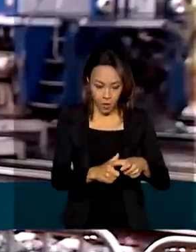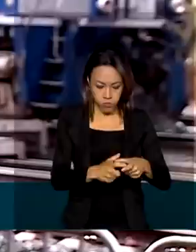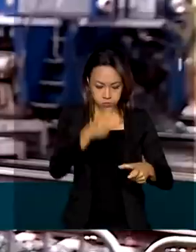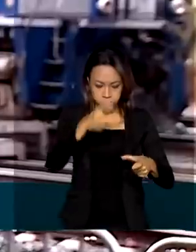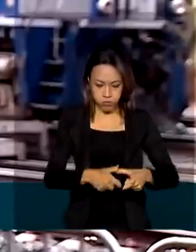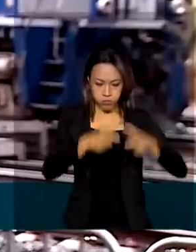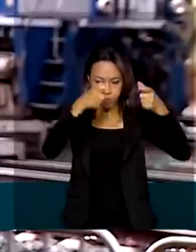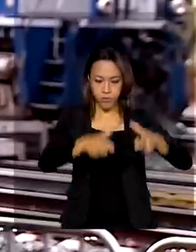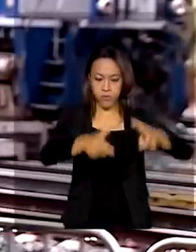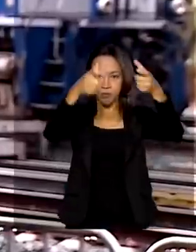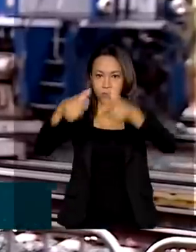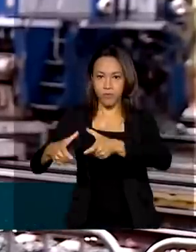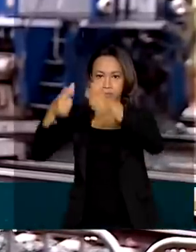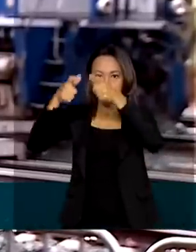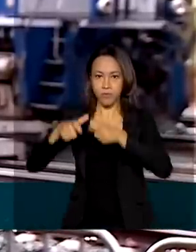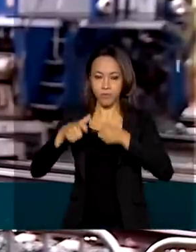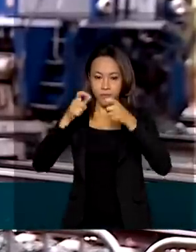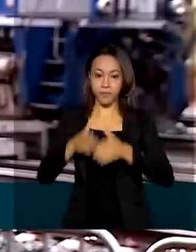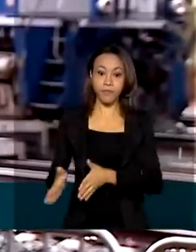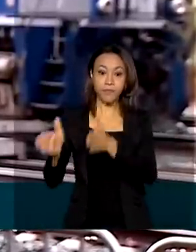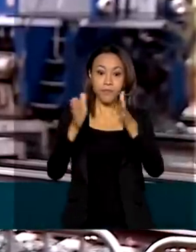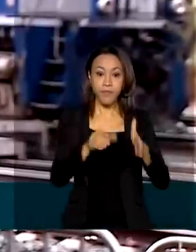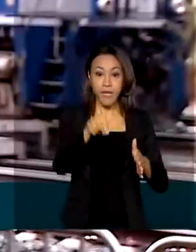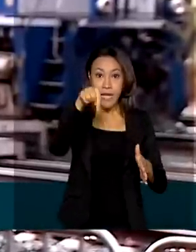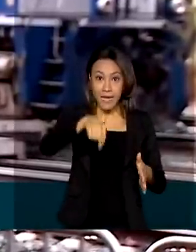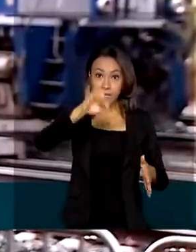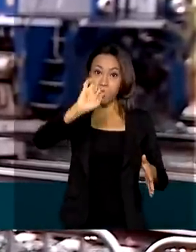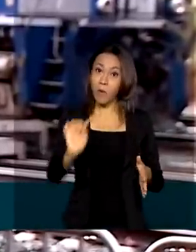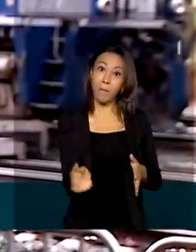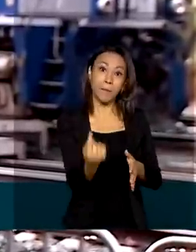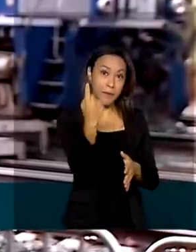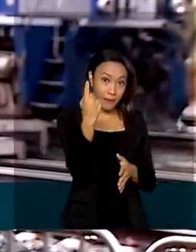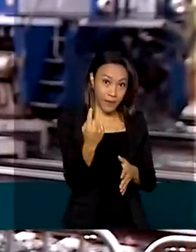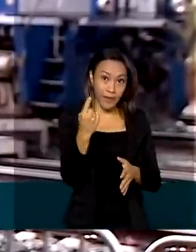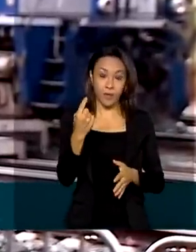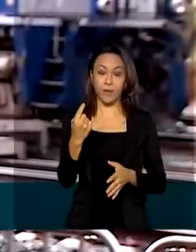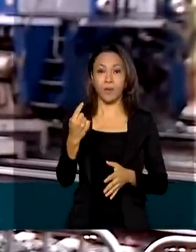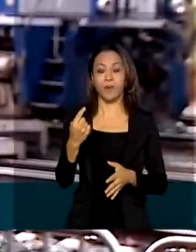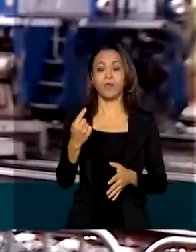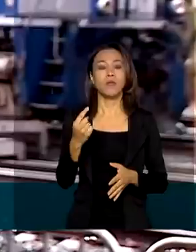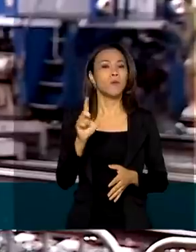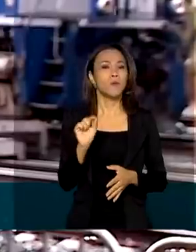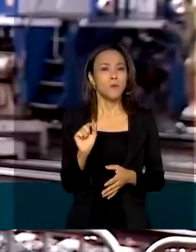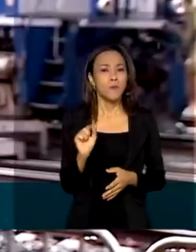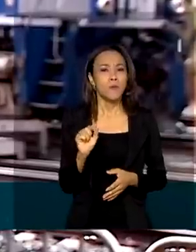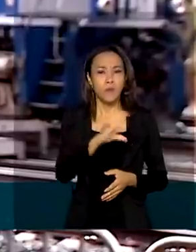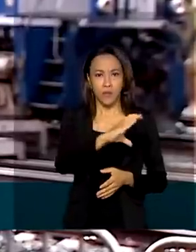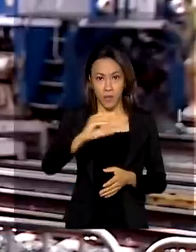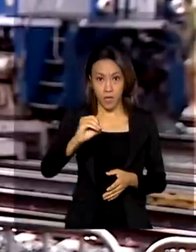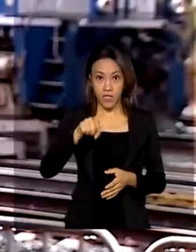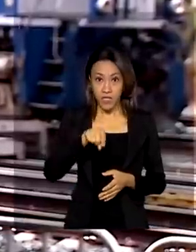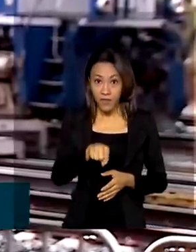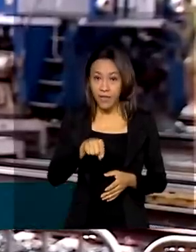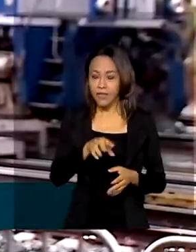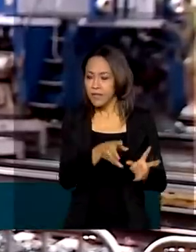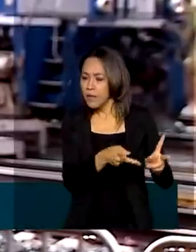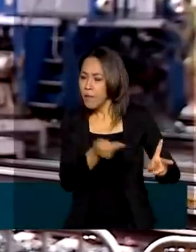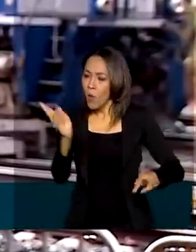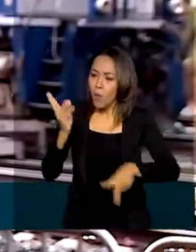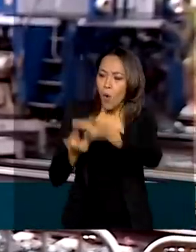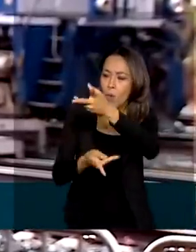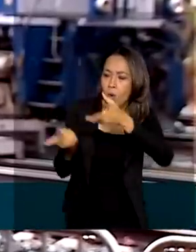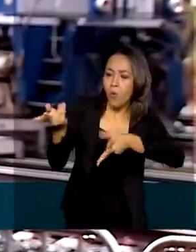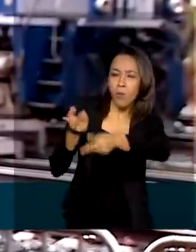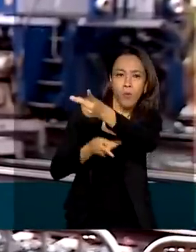ser o primeiro dos terminais da Malha Central, que vão significar uma saída logística muito